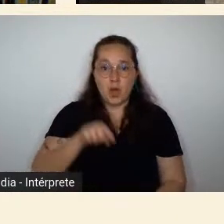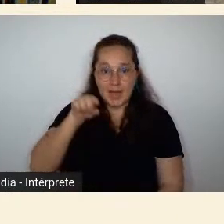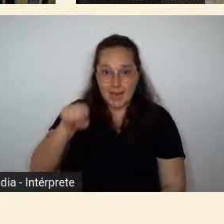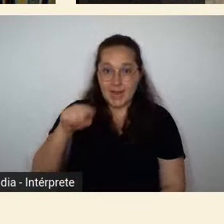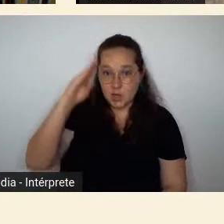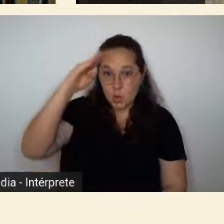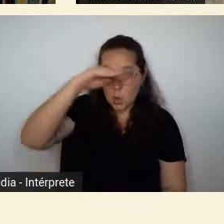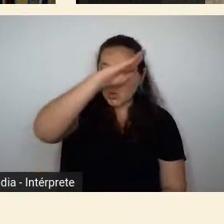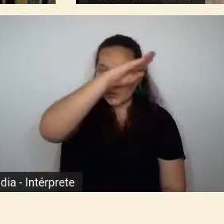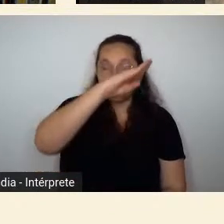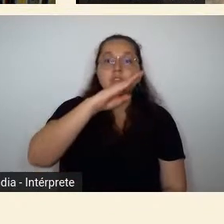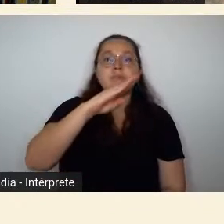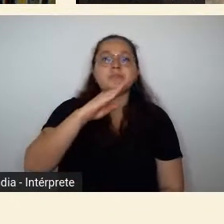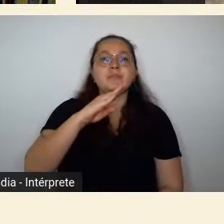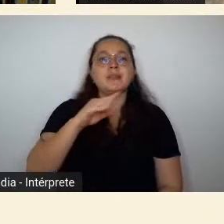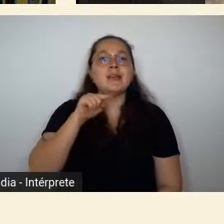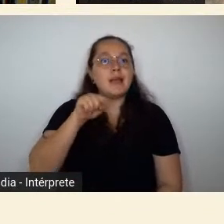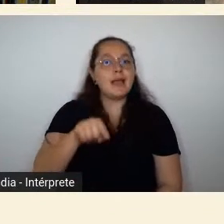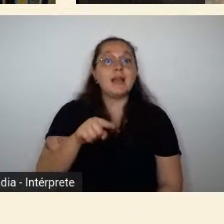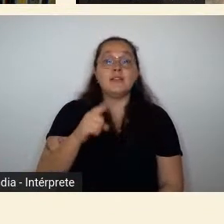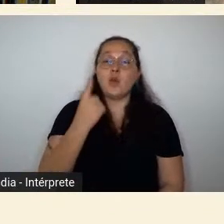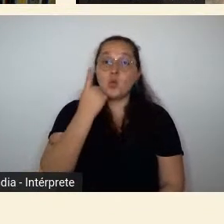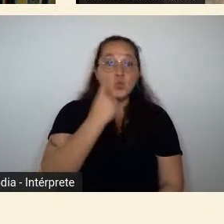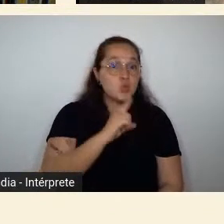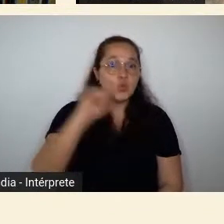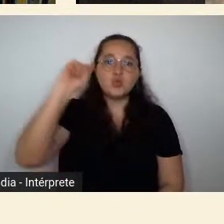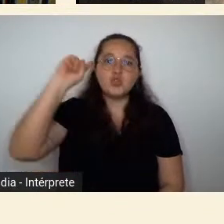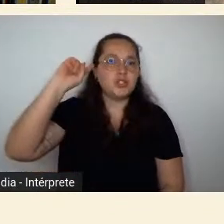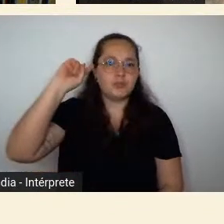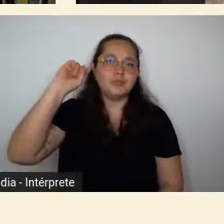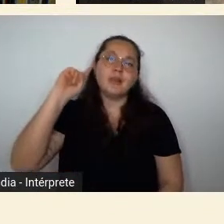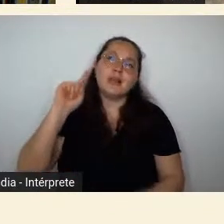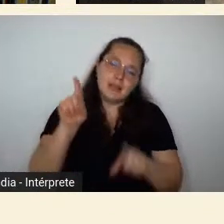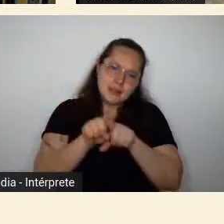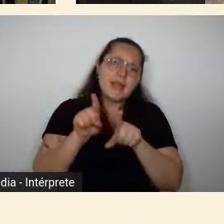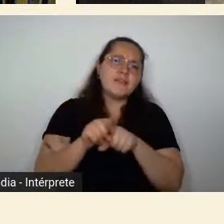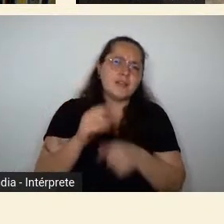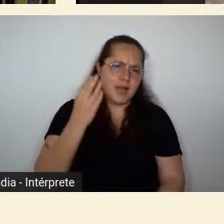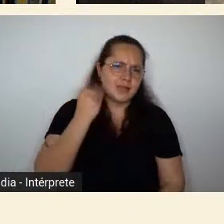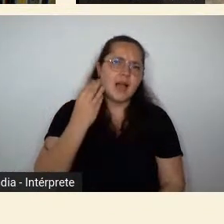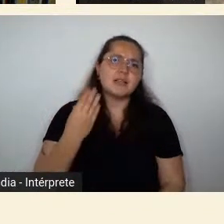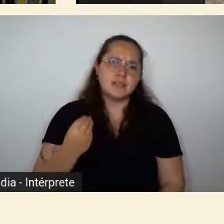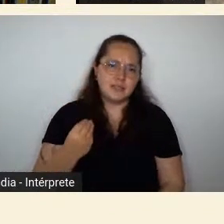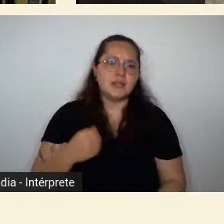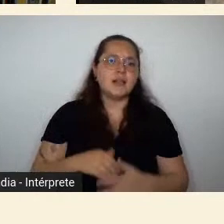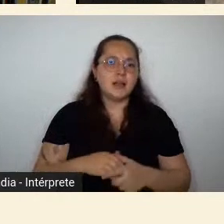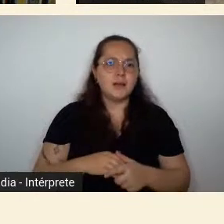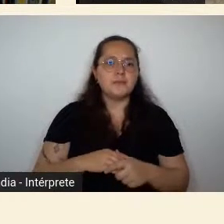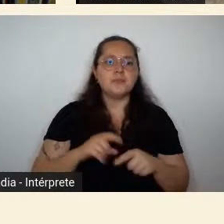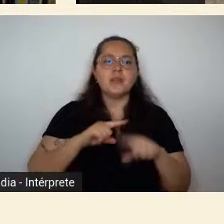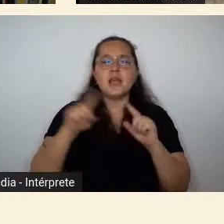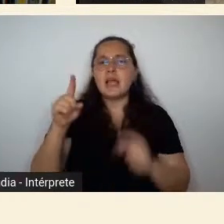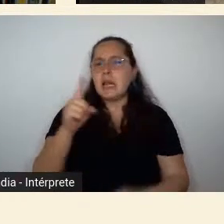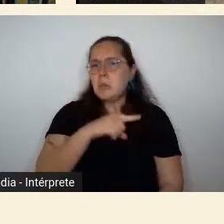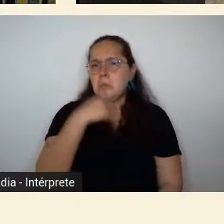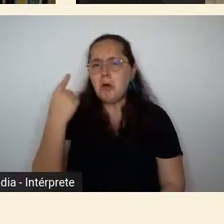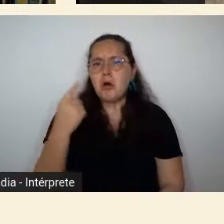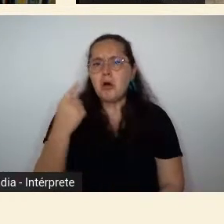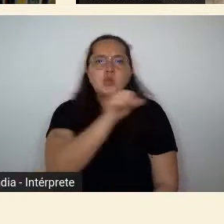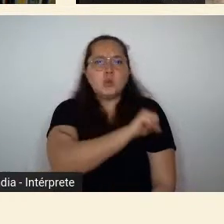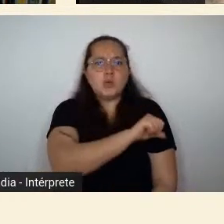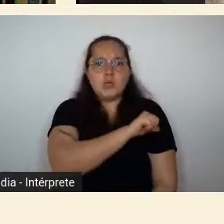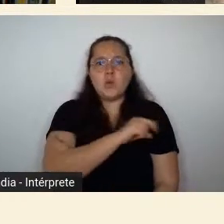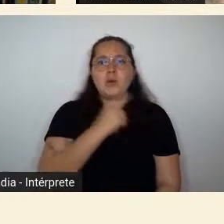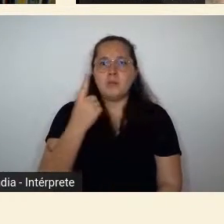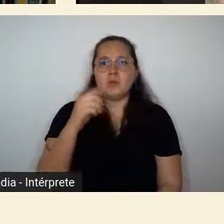ele foi o último grande além da Tarsila que demorou mais tempo a morrer o Oswald morreu em 54 se não me engano em 55